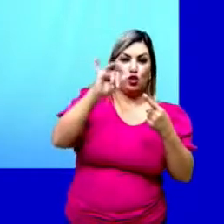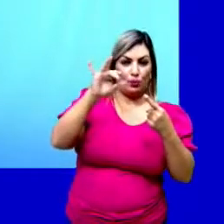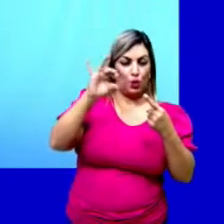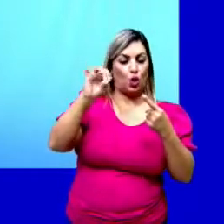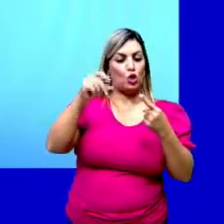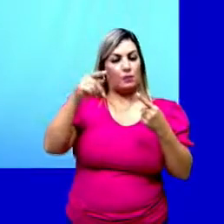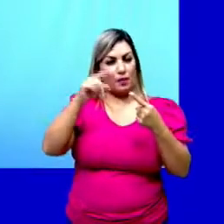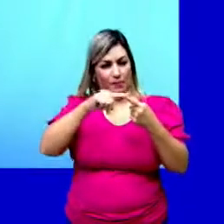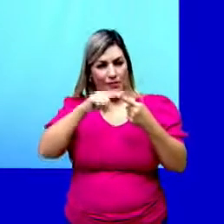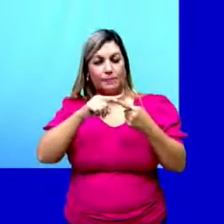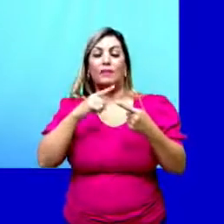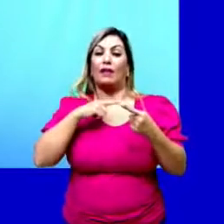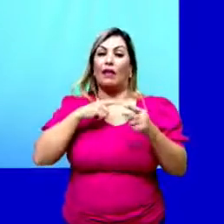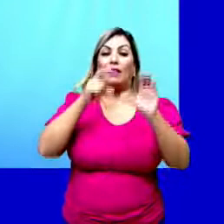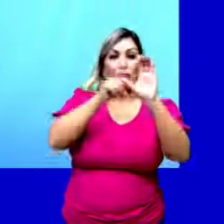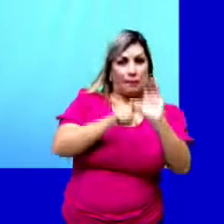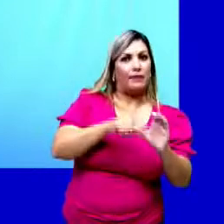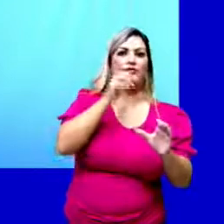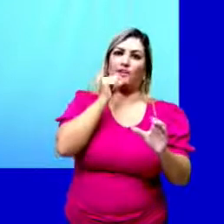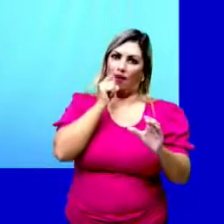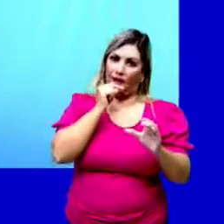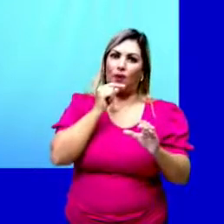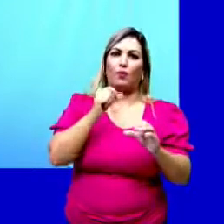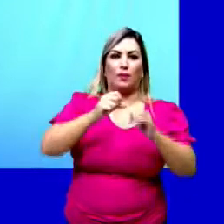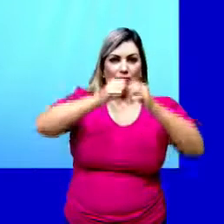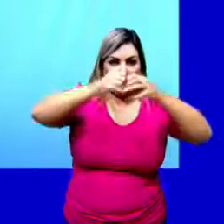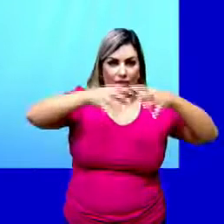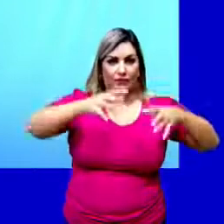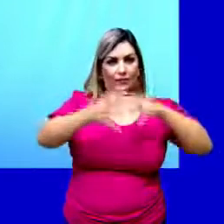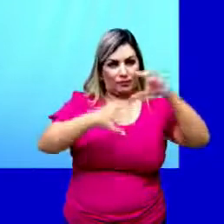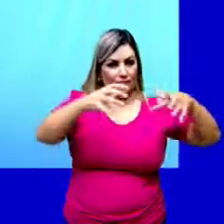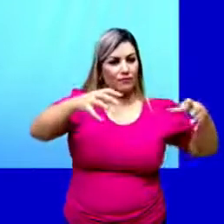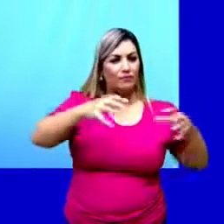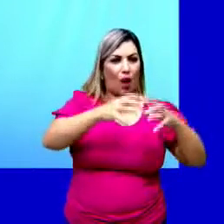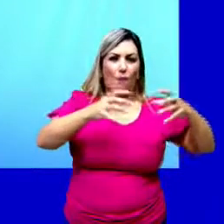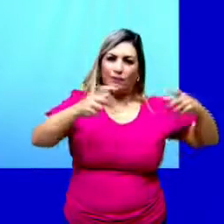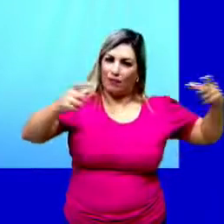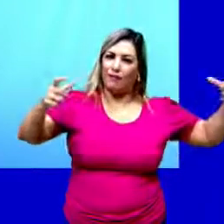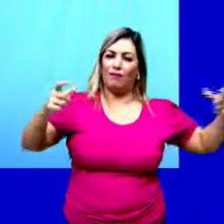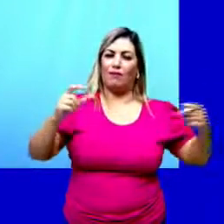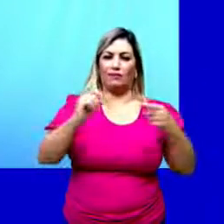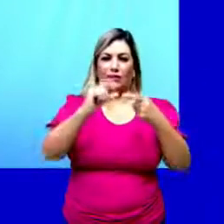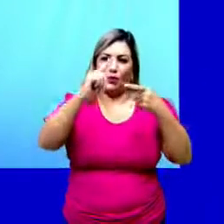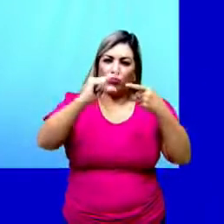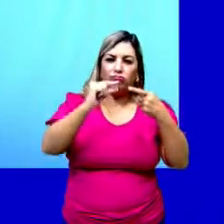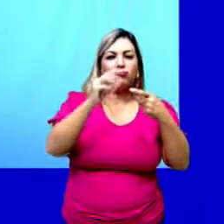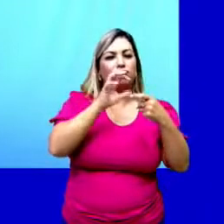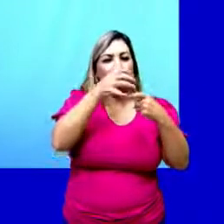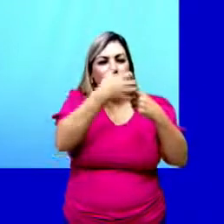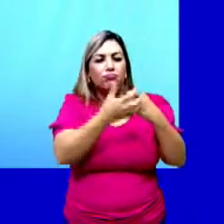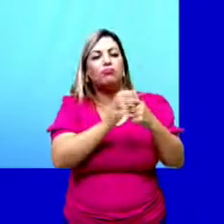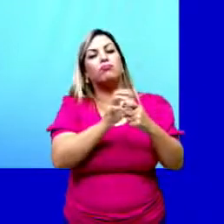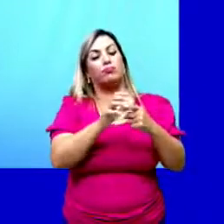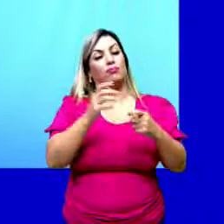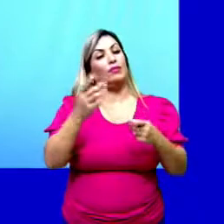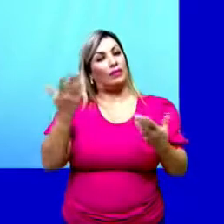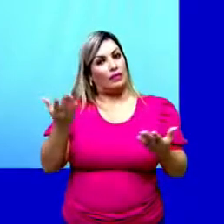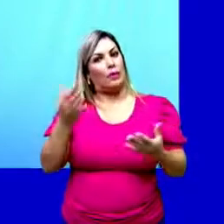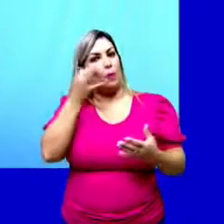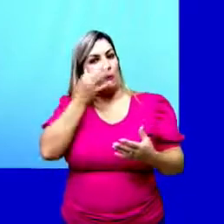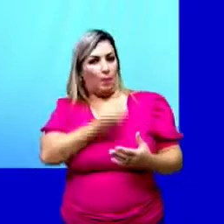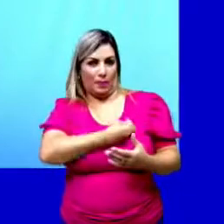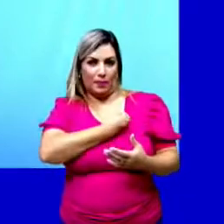a independência da água para a realização da reprodução, ou seja, da fecundação, graças à